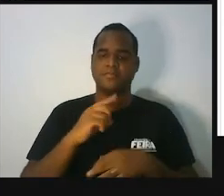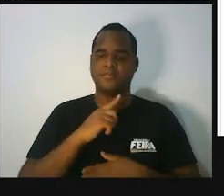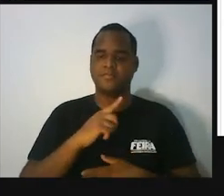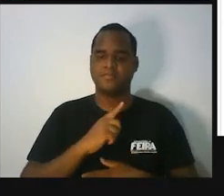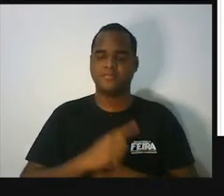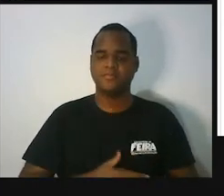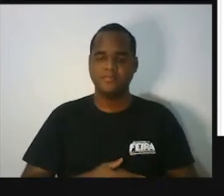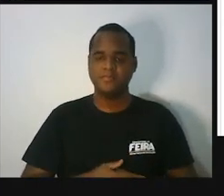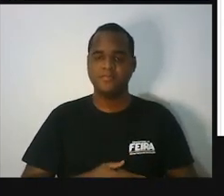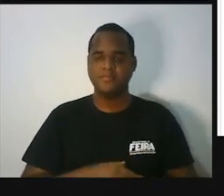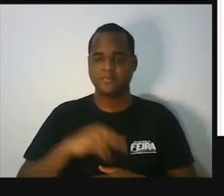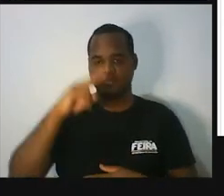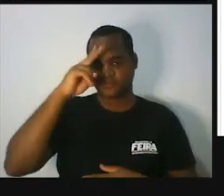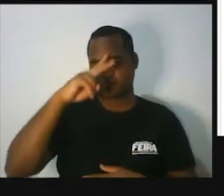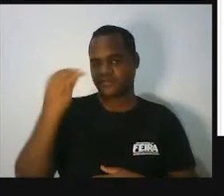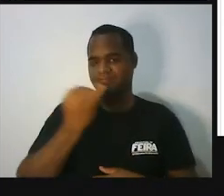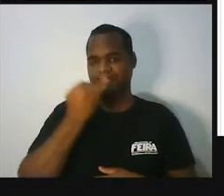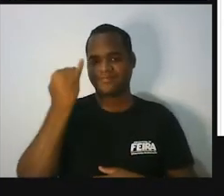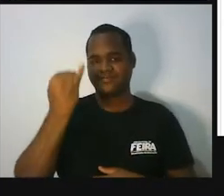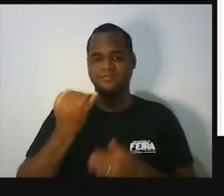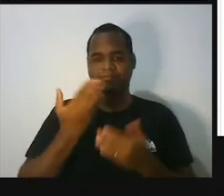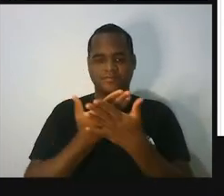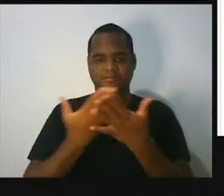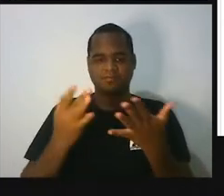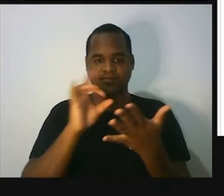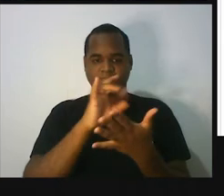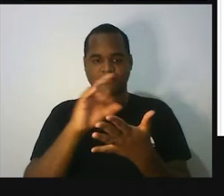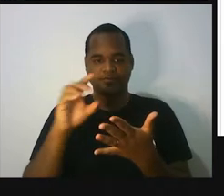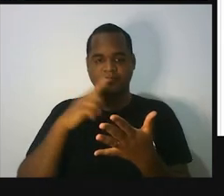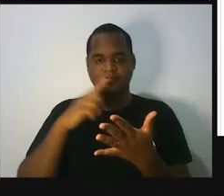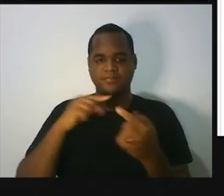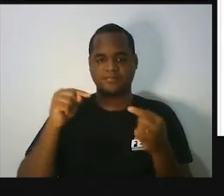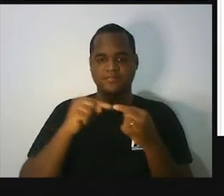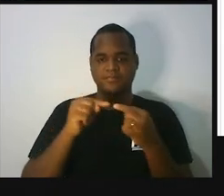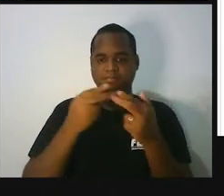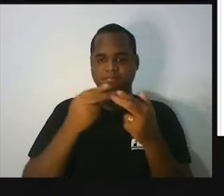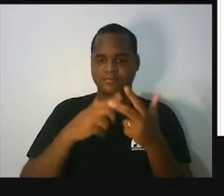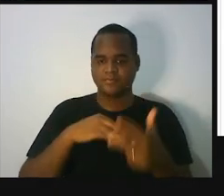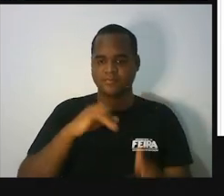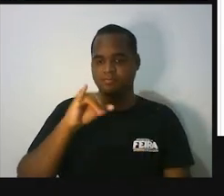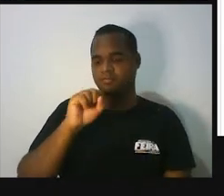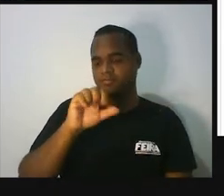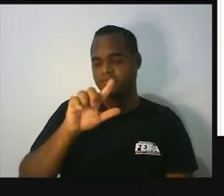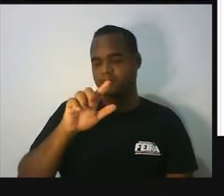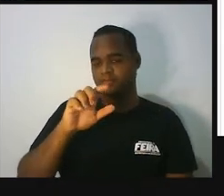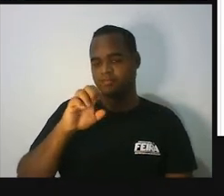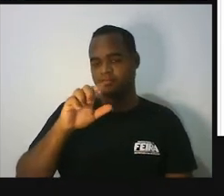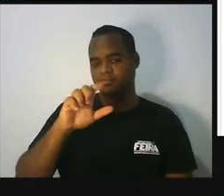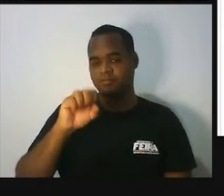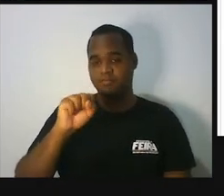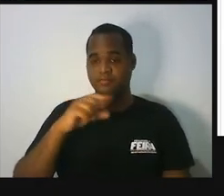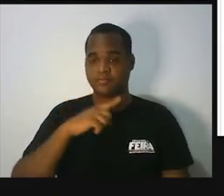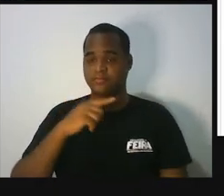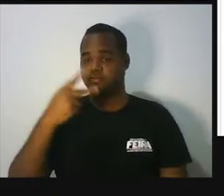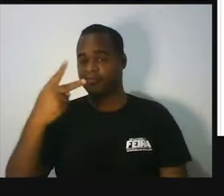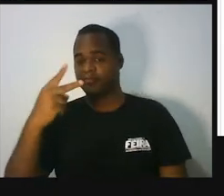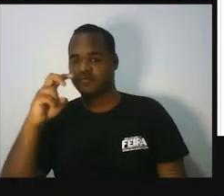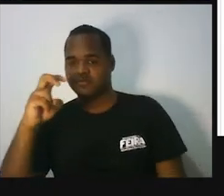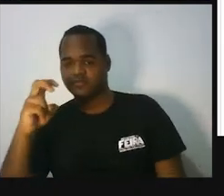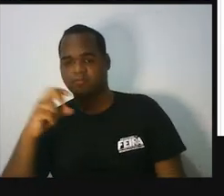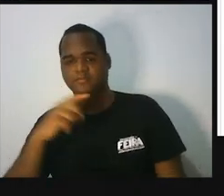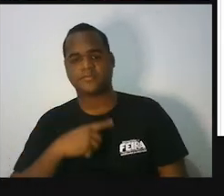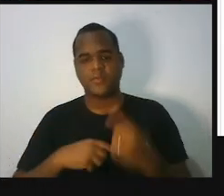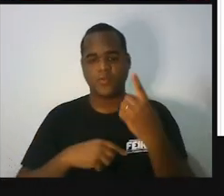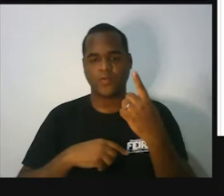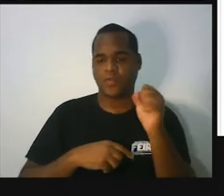Só lembrando, né? É bom fazer esse comentário. Para ser isósceles, não significa que tem que ter 2 de 5 e 1 de 8.